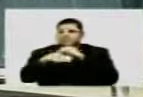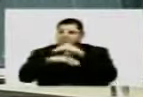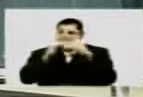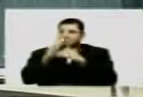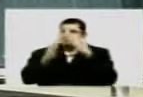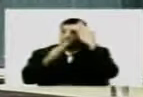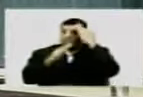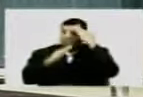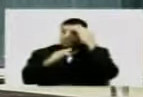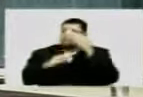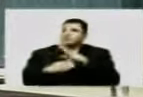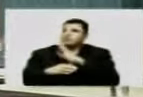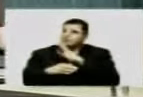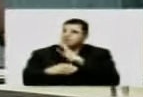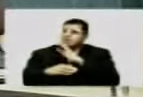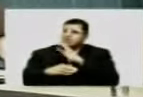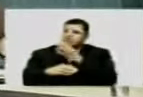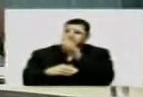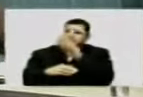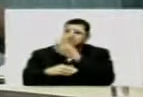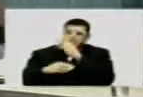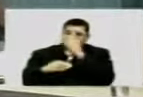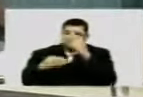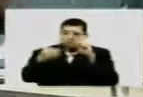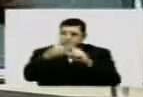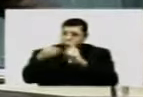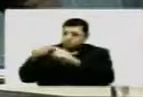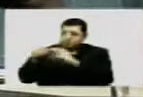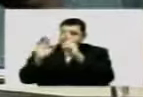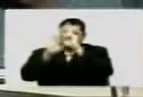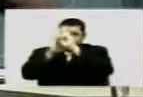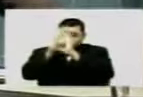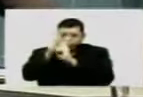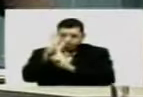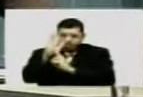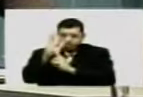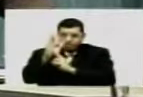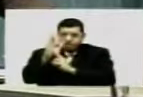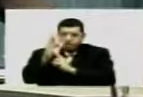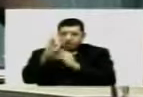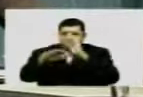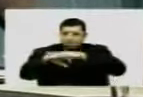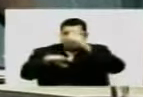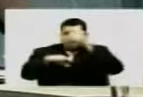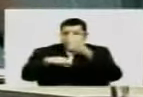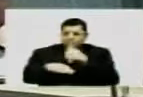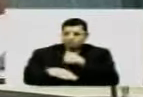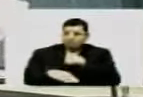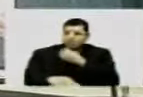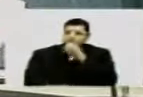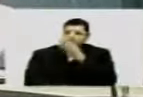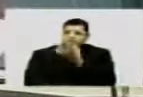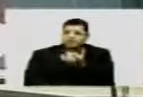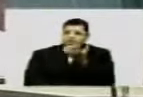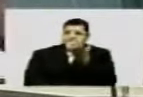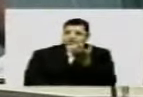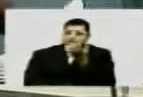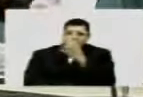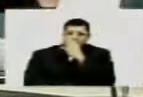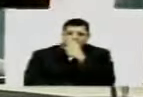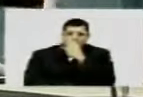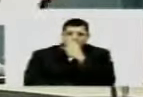Todos sabem, todos aqui conhecem bastante o interior, em regra, alguns muito mais do que eu, que